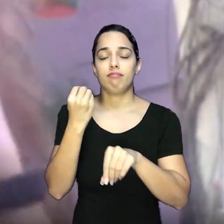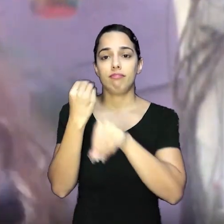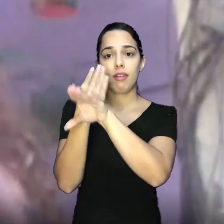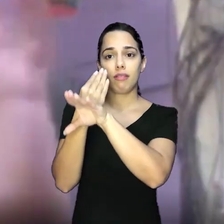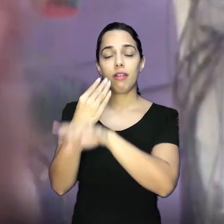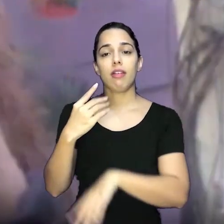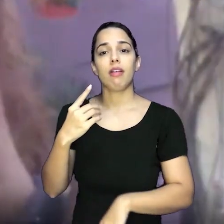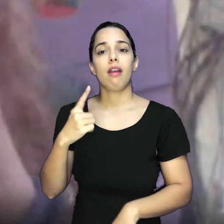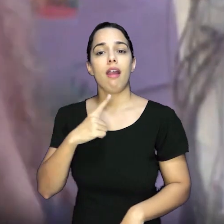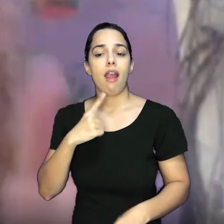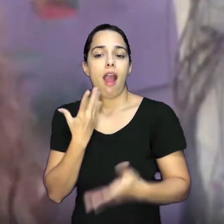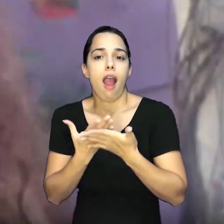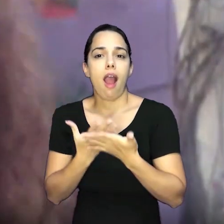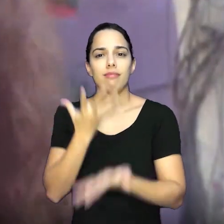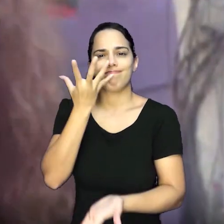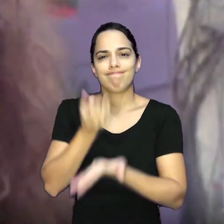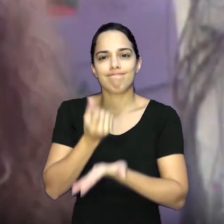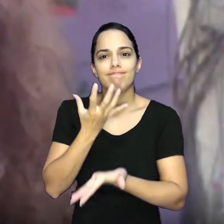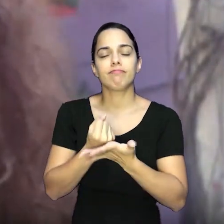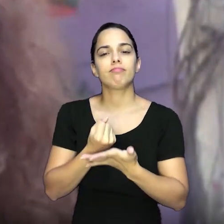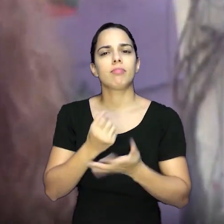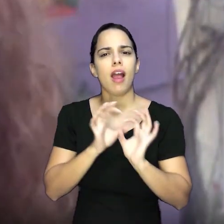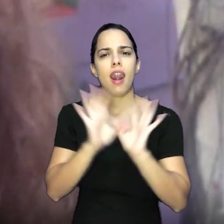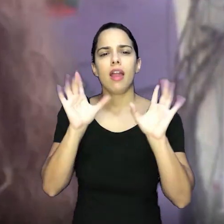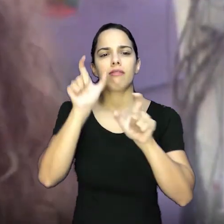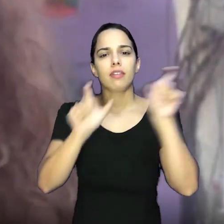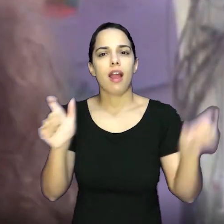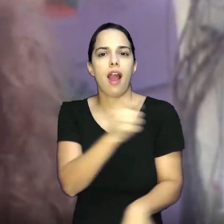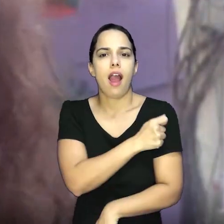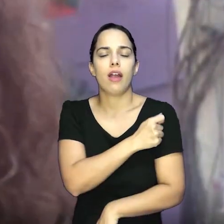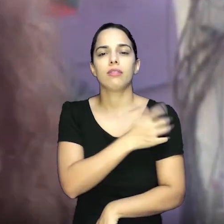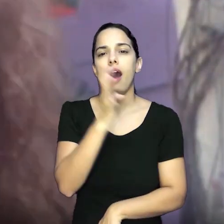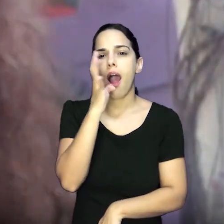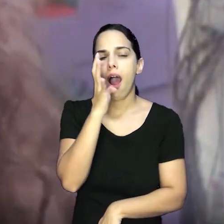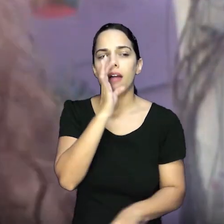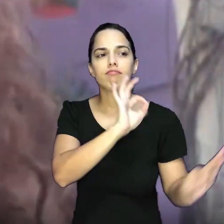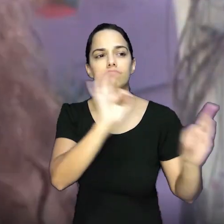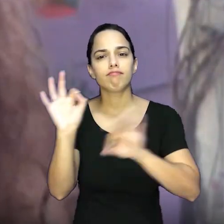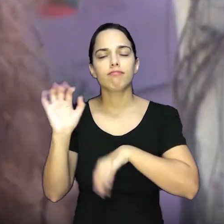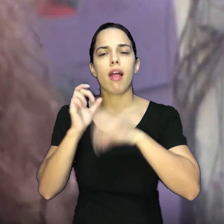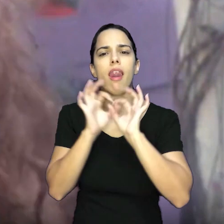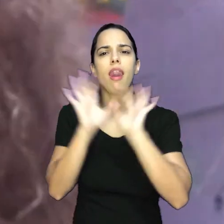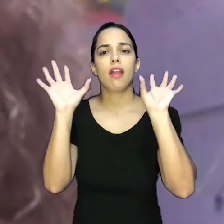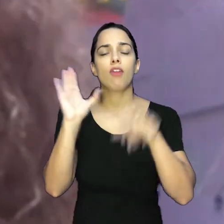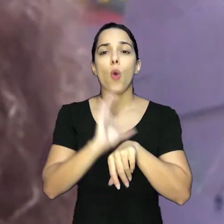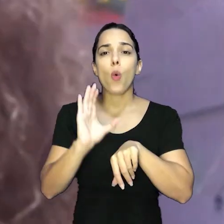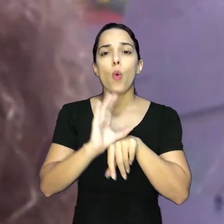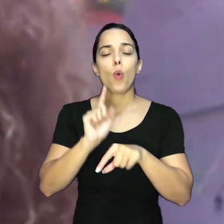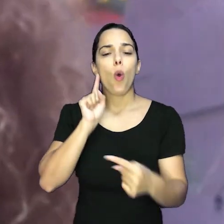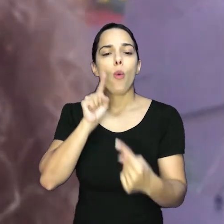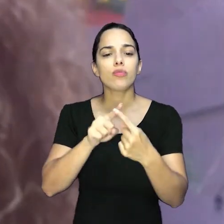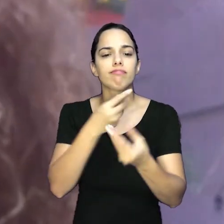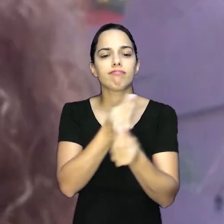síncronas, mas algumas também são assíncronas, vão ser gravadas e o aluno assiste quando tiver horário. É um curso